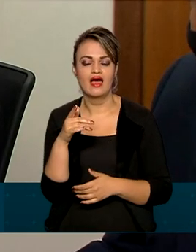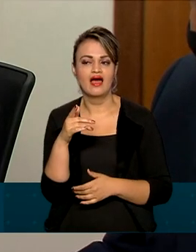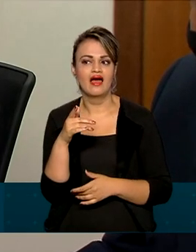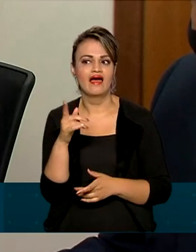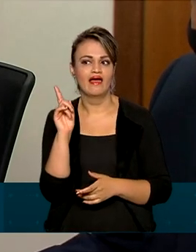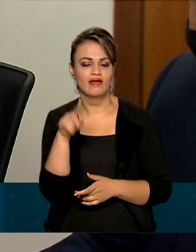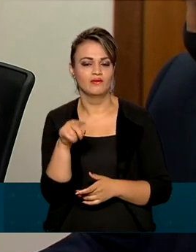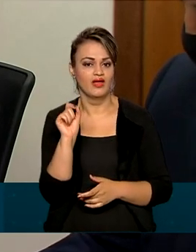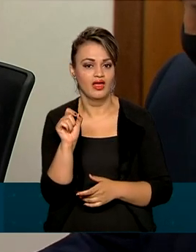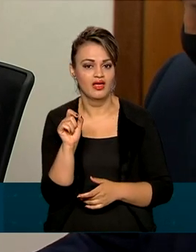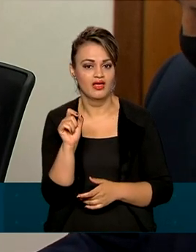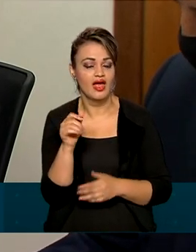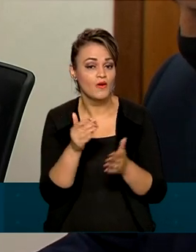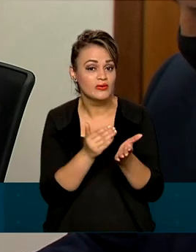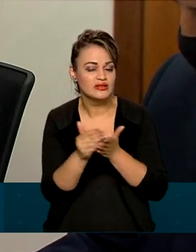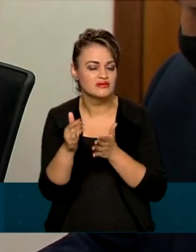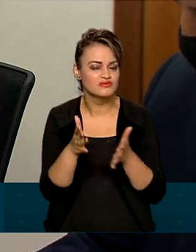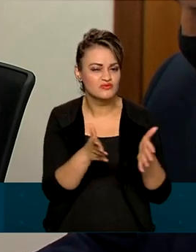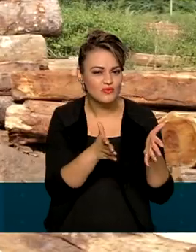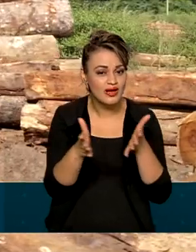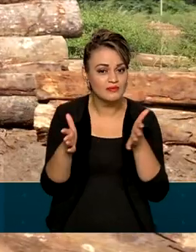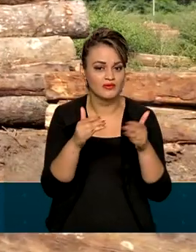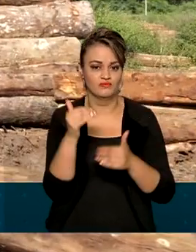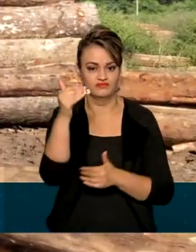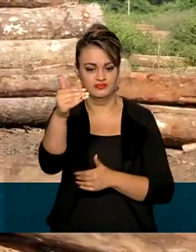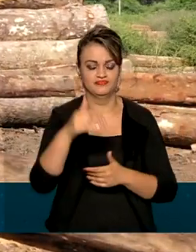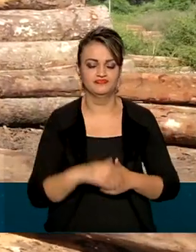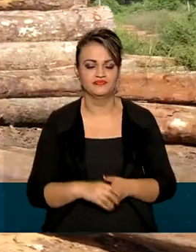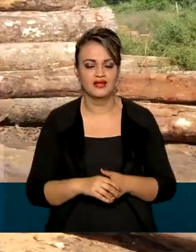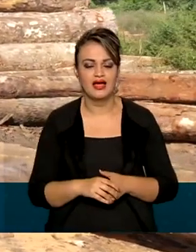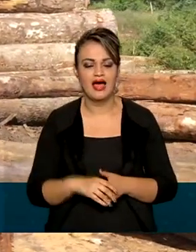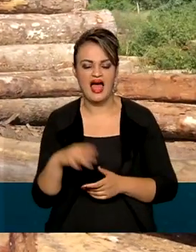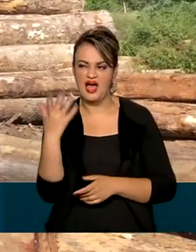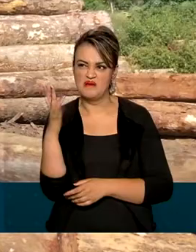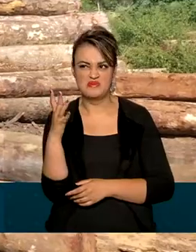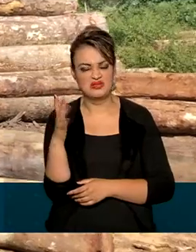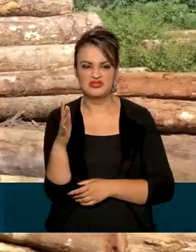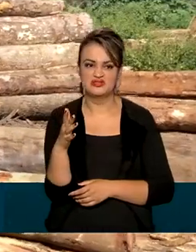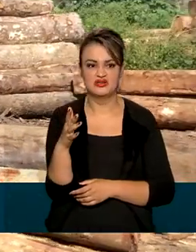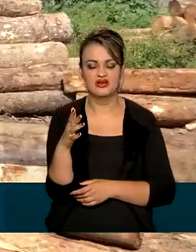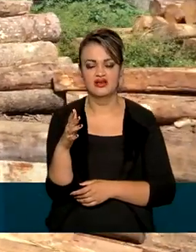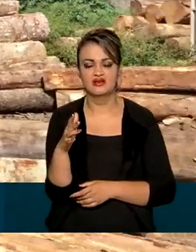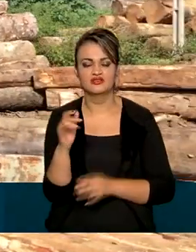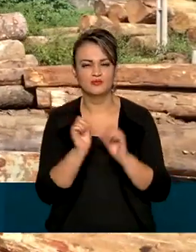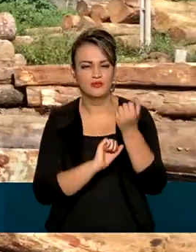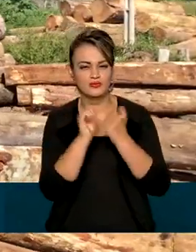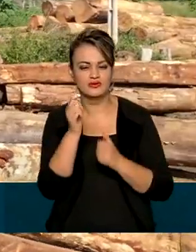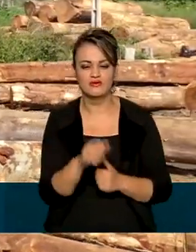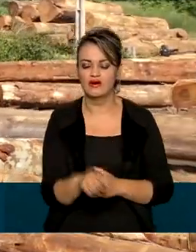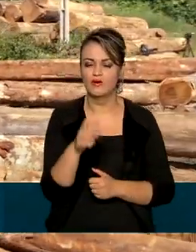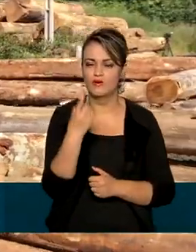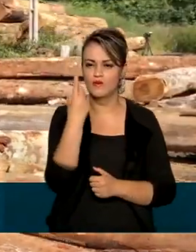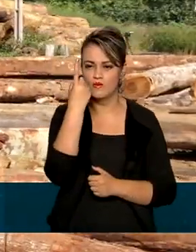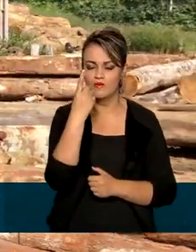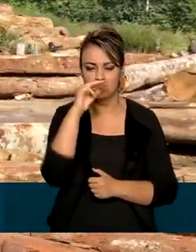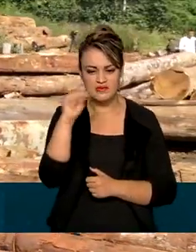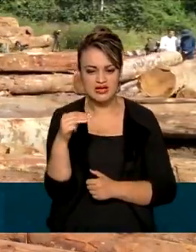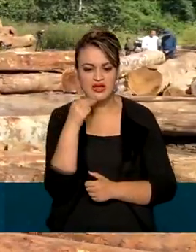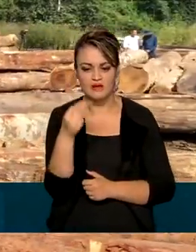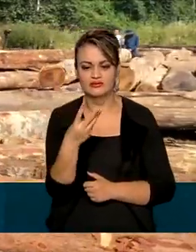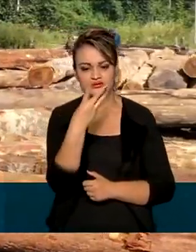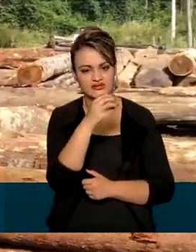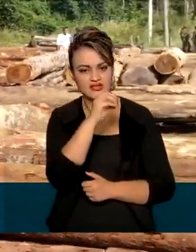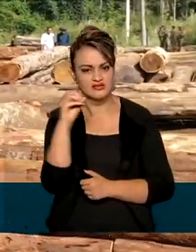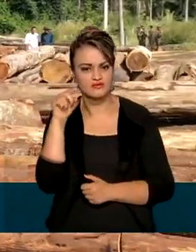apenas o início de uma jornada muito maior. A estimativa é de uma produção de cerca de 1 milhão e